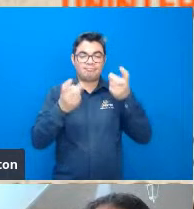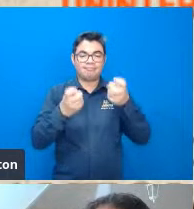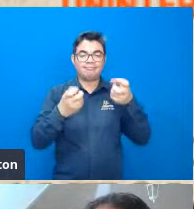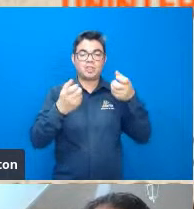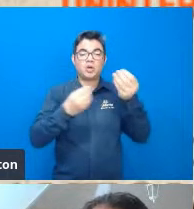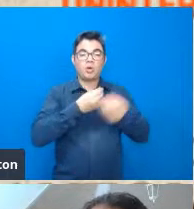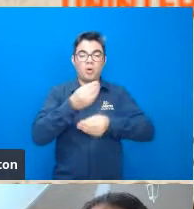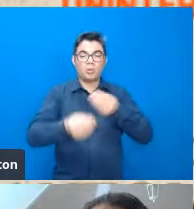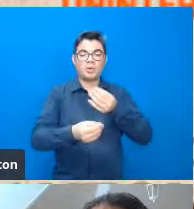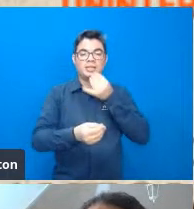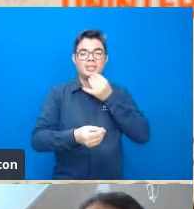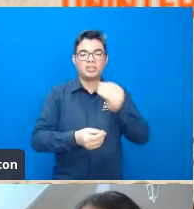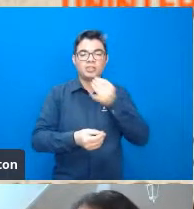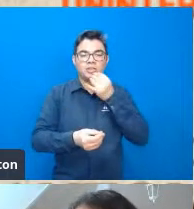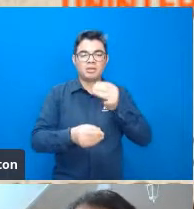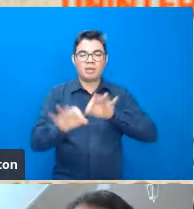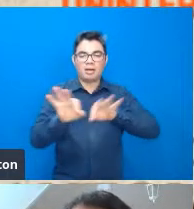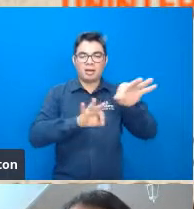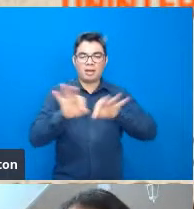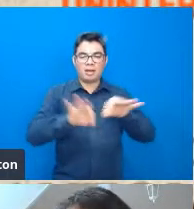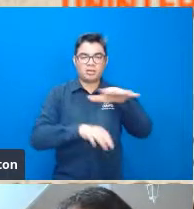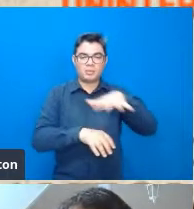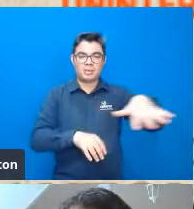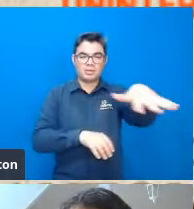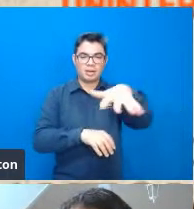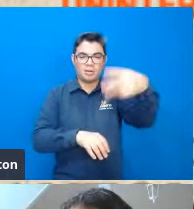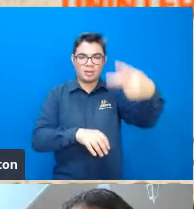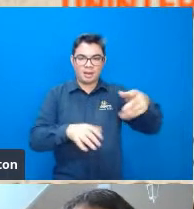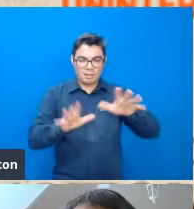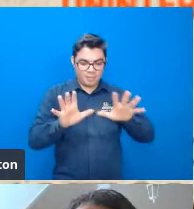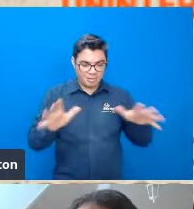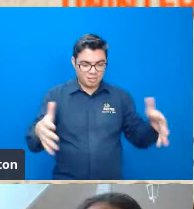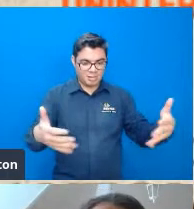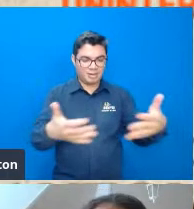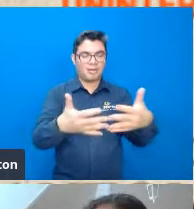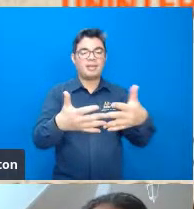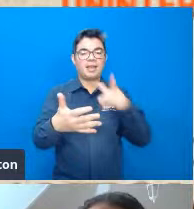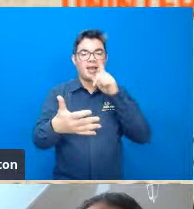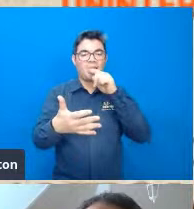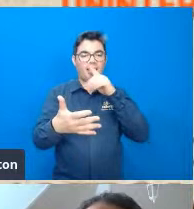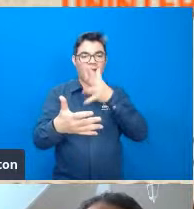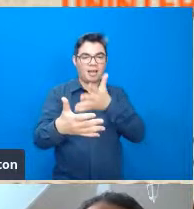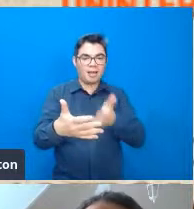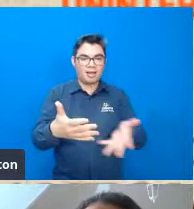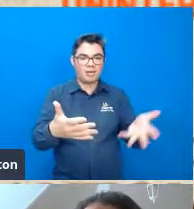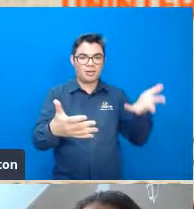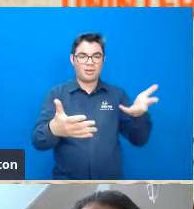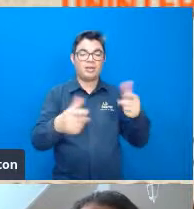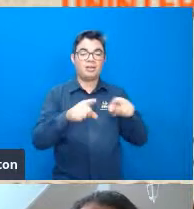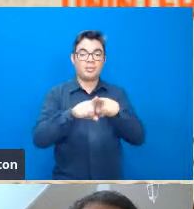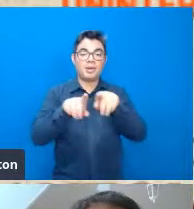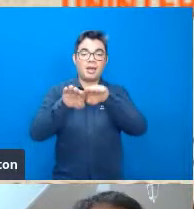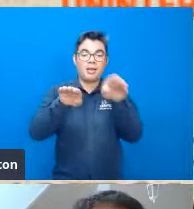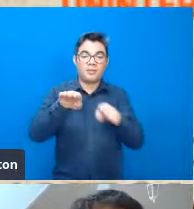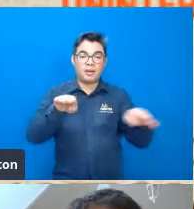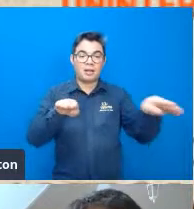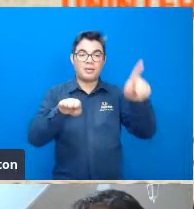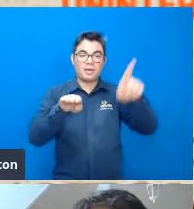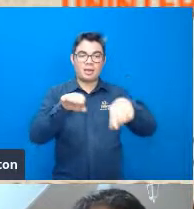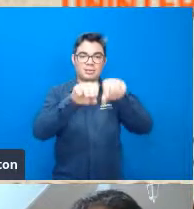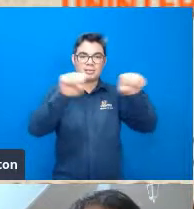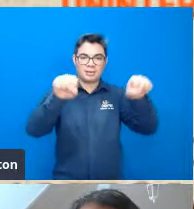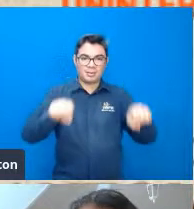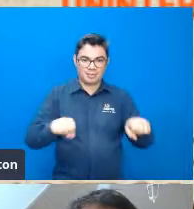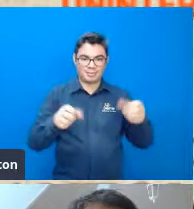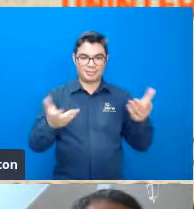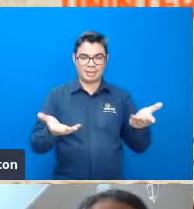energia e o arranjo espacial da bacia hidrográfica e do relevo como um sistema então eu vou